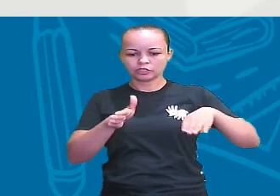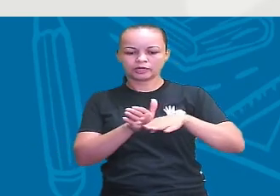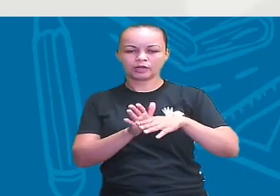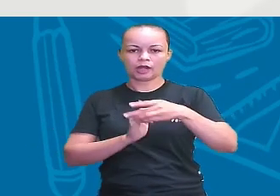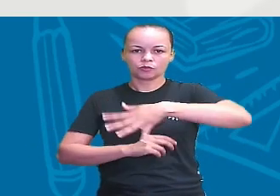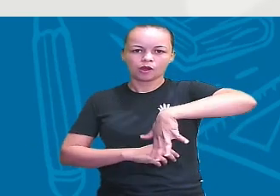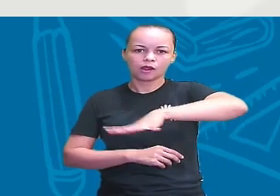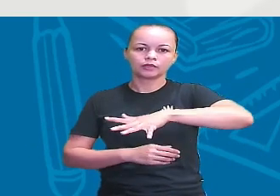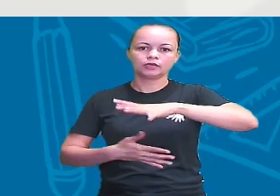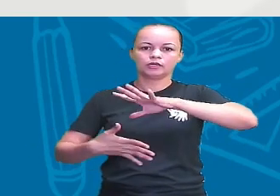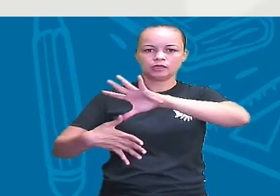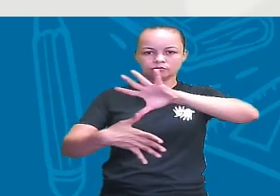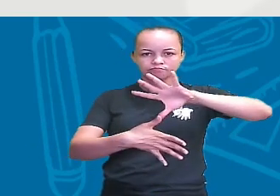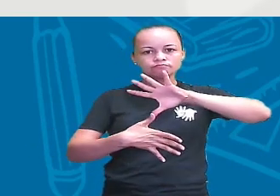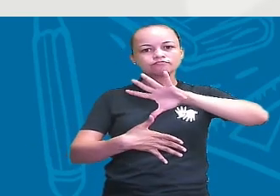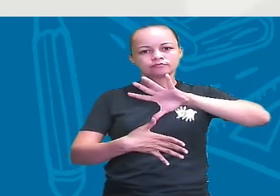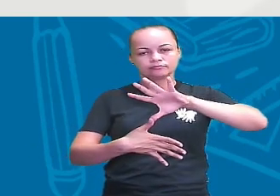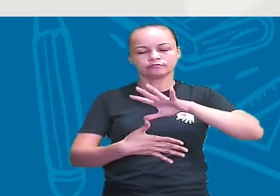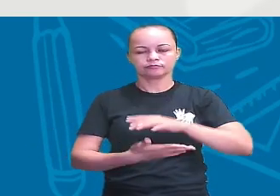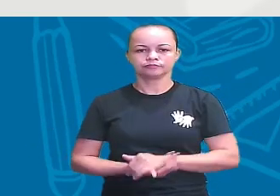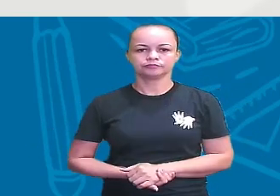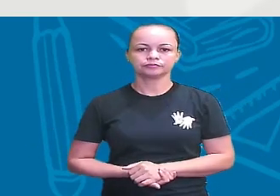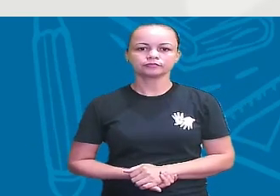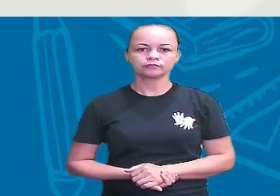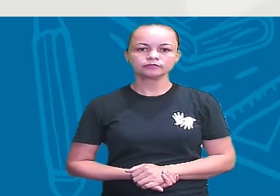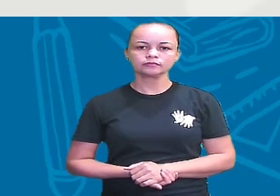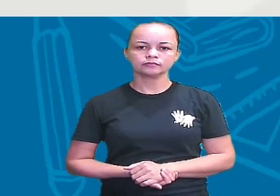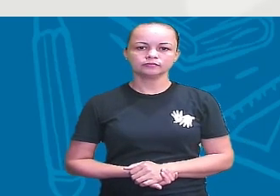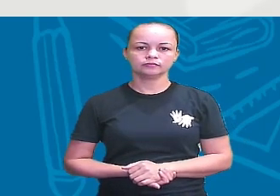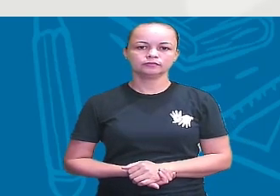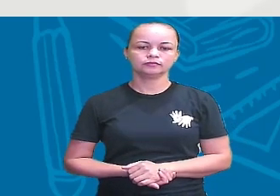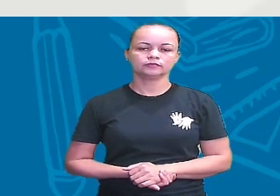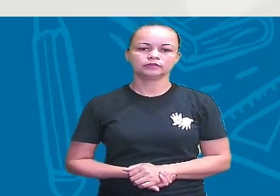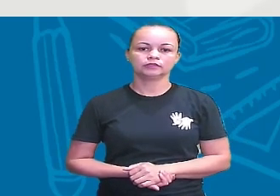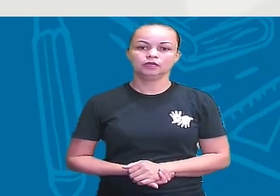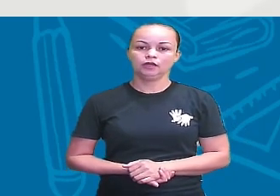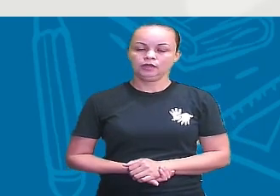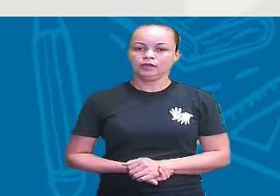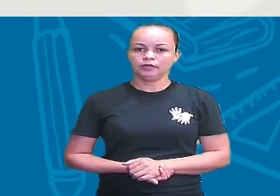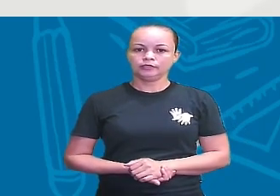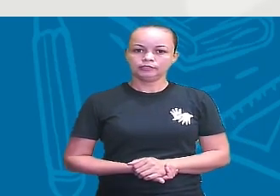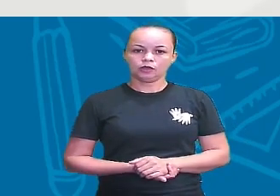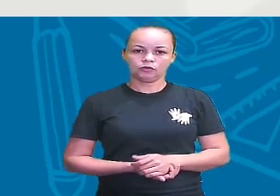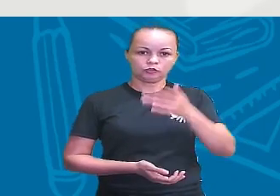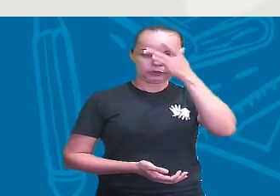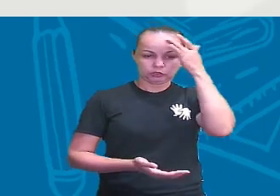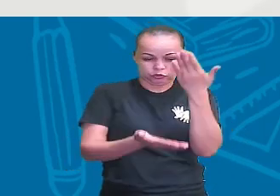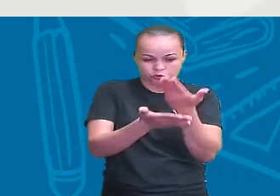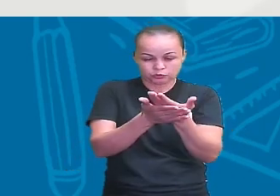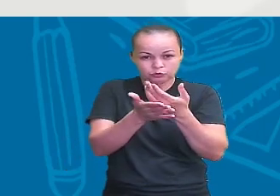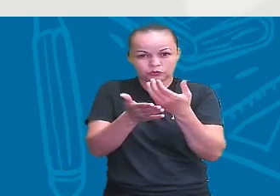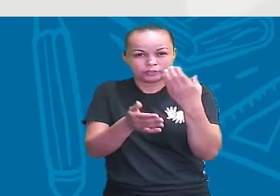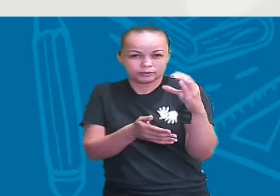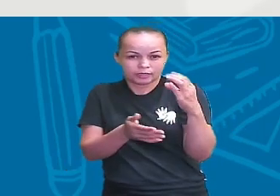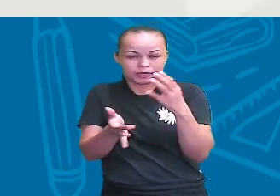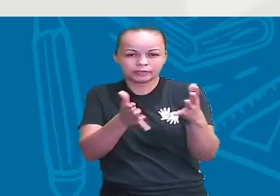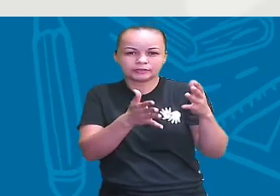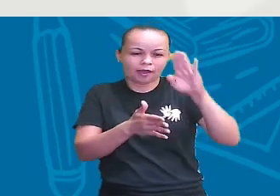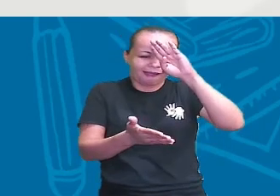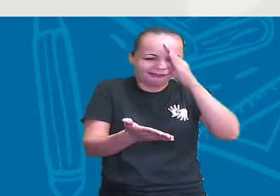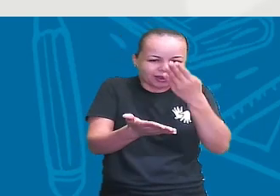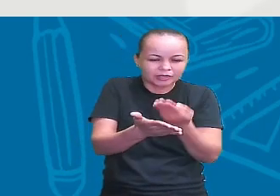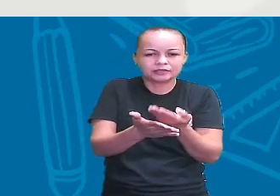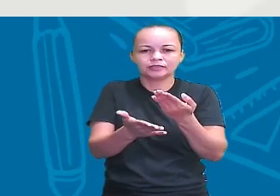nosso continente americano, tá? Então, eles acreditam, né? Os cientistas acreditam que esses seres humanos